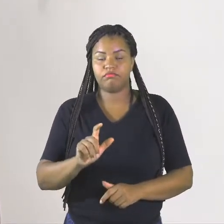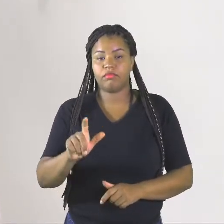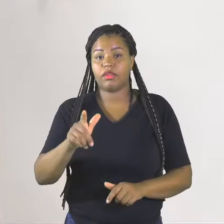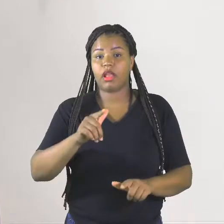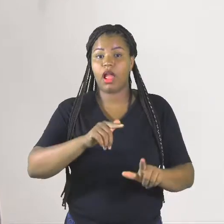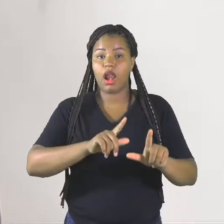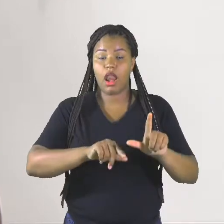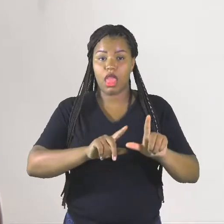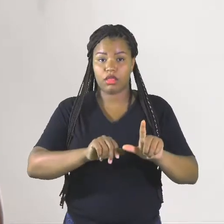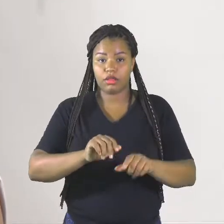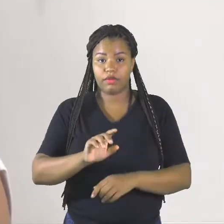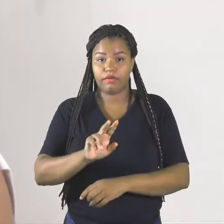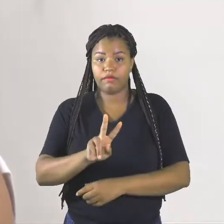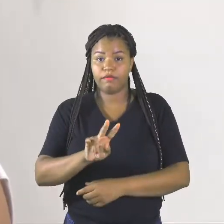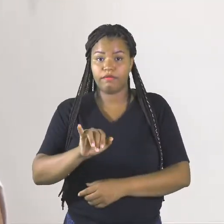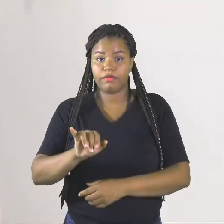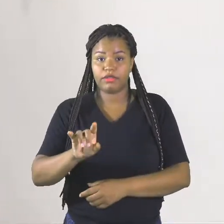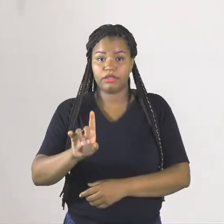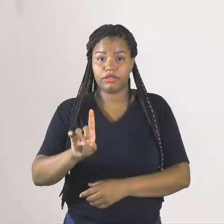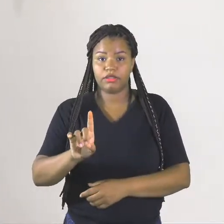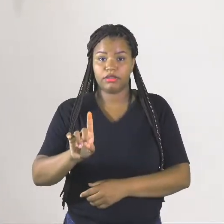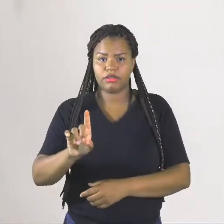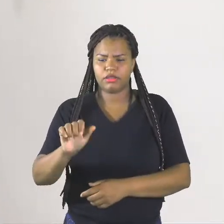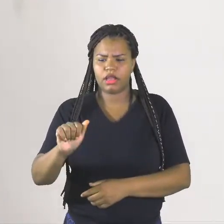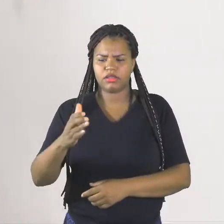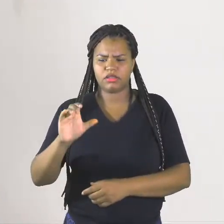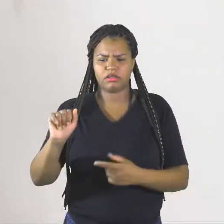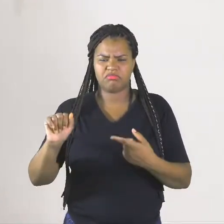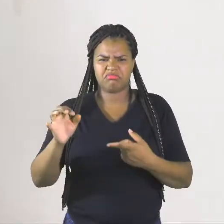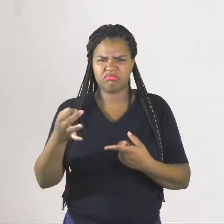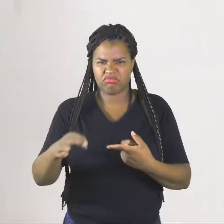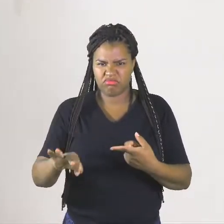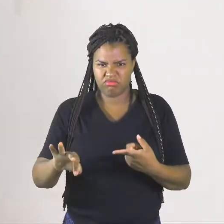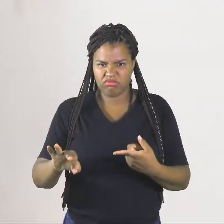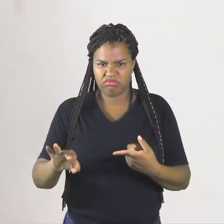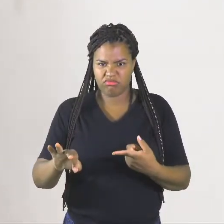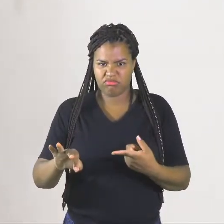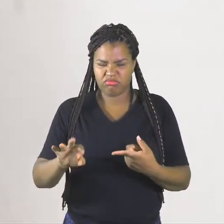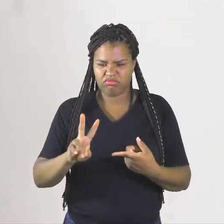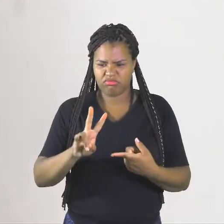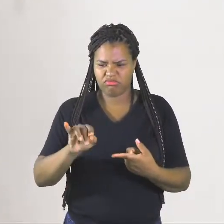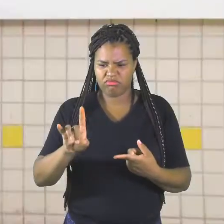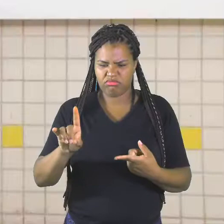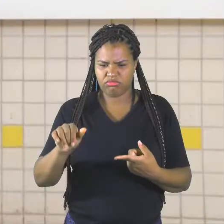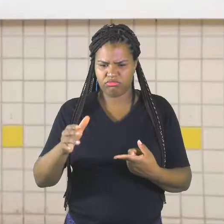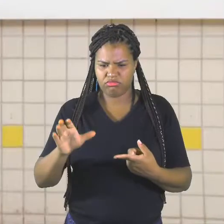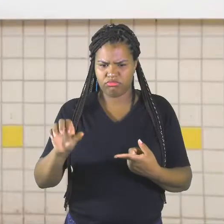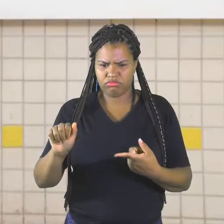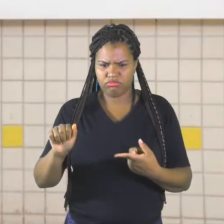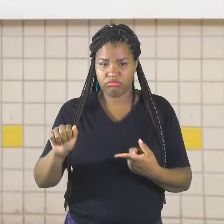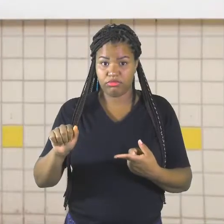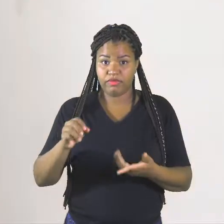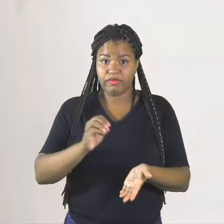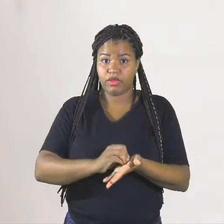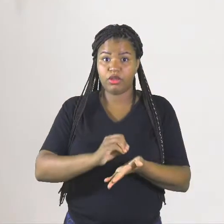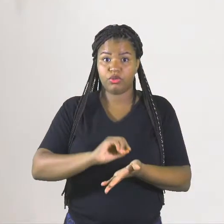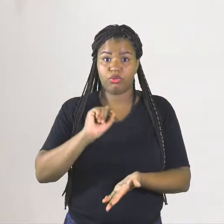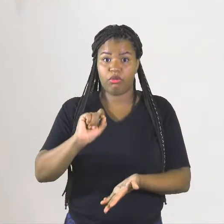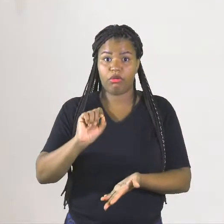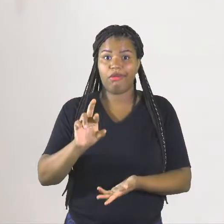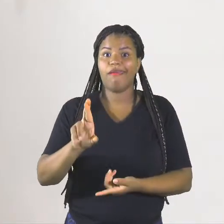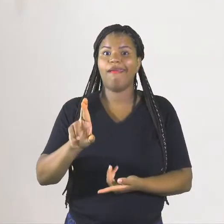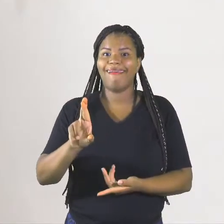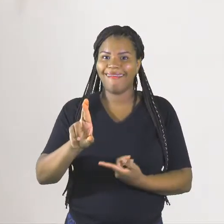Vi... Daça. Tá certo? Vidaça. Tá faltando o quê? Um R?